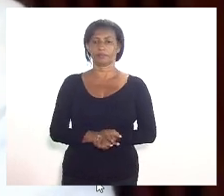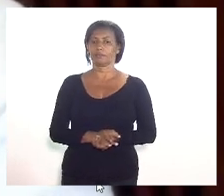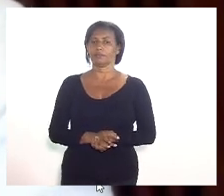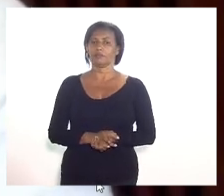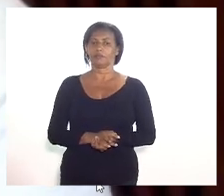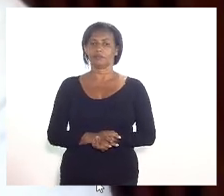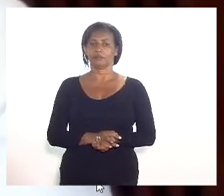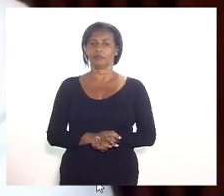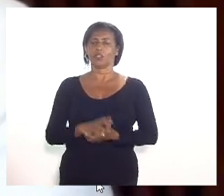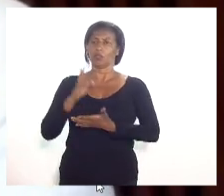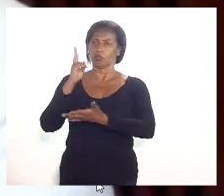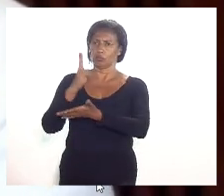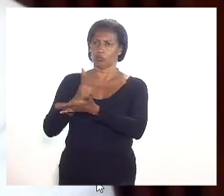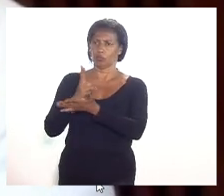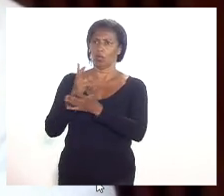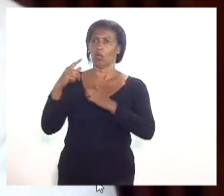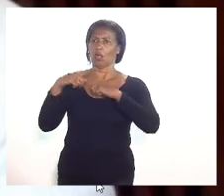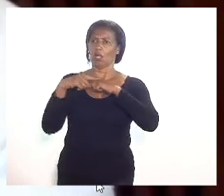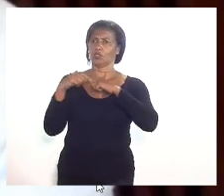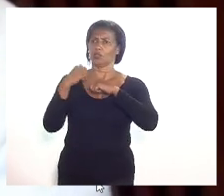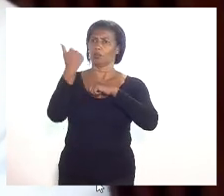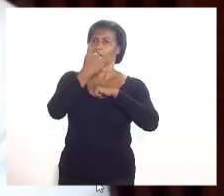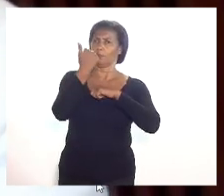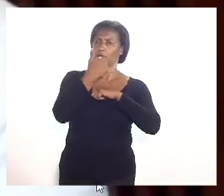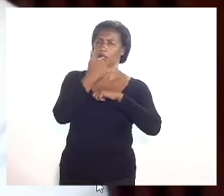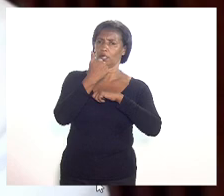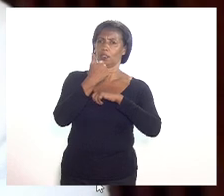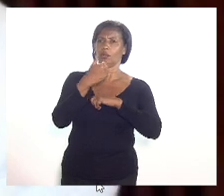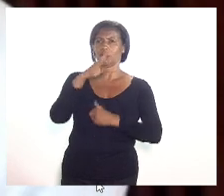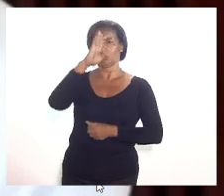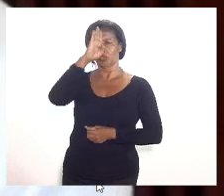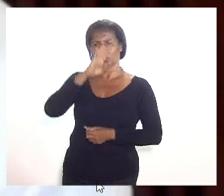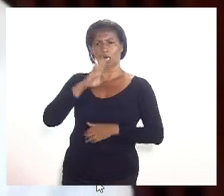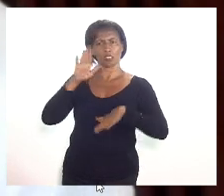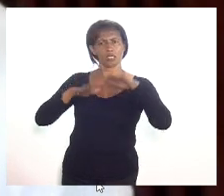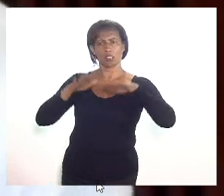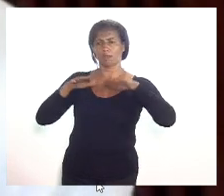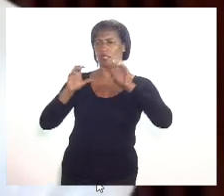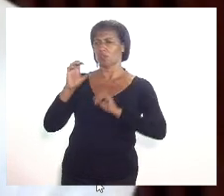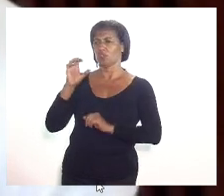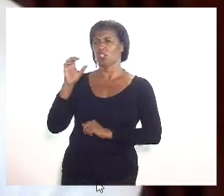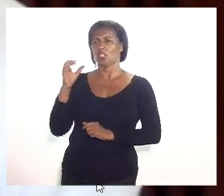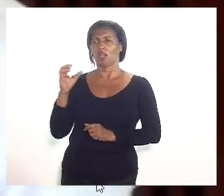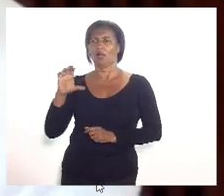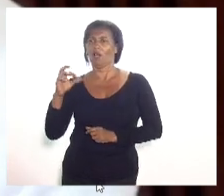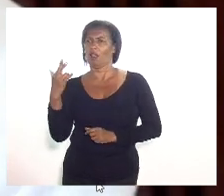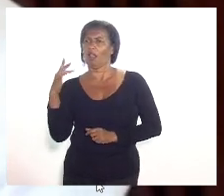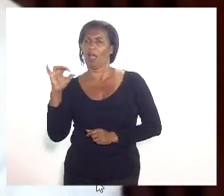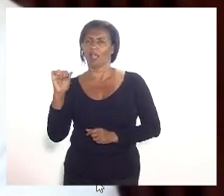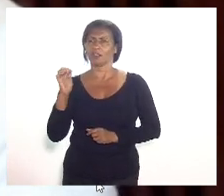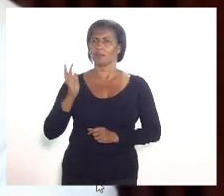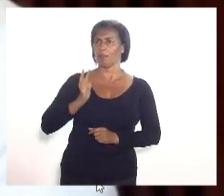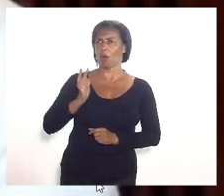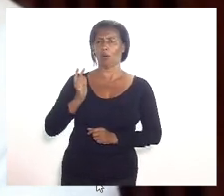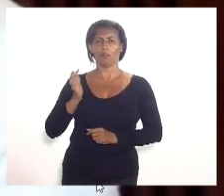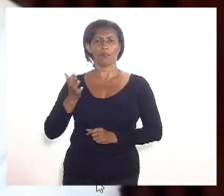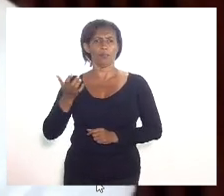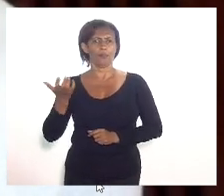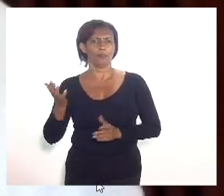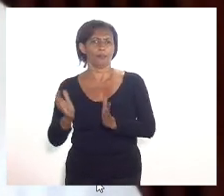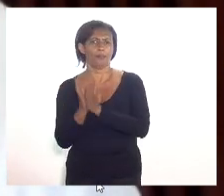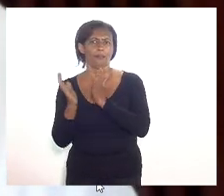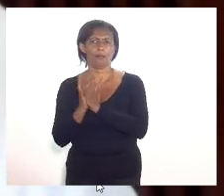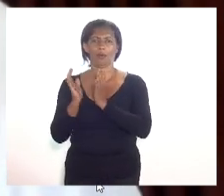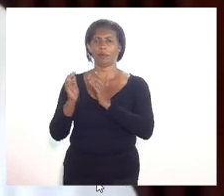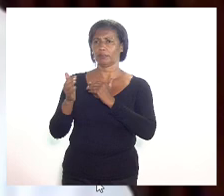a orientação do artigo 1º, que é a jurídica gratuita independentemente de classe, resguardando a